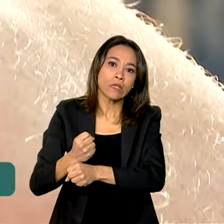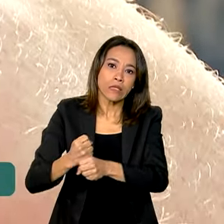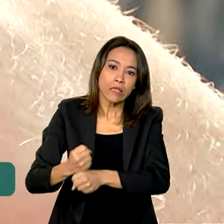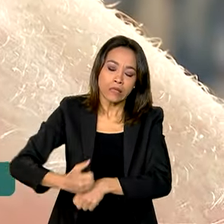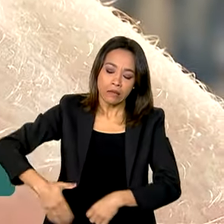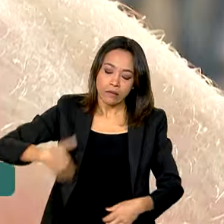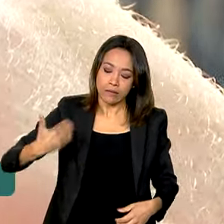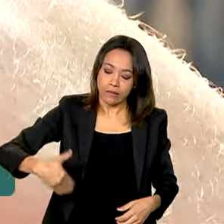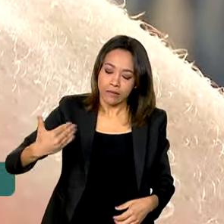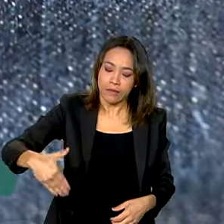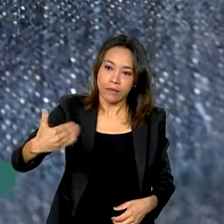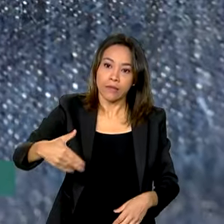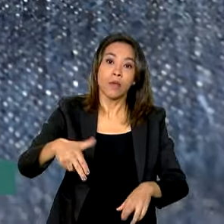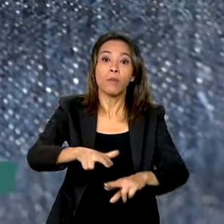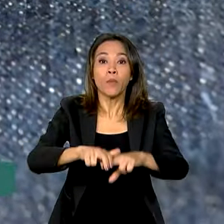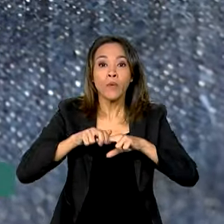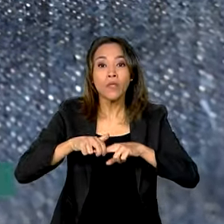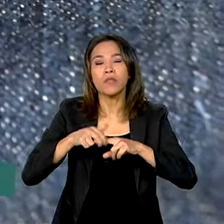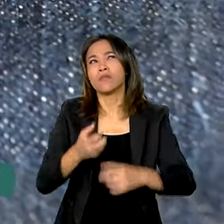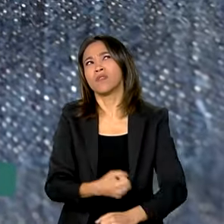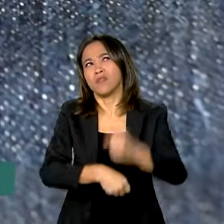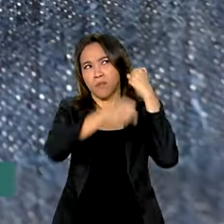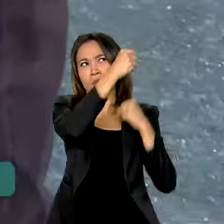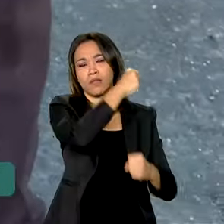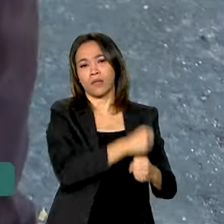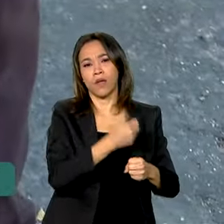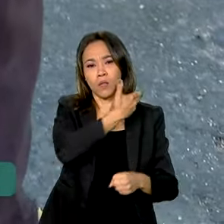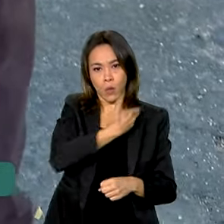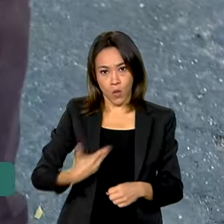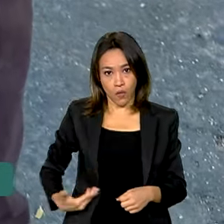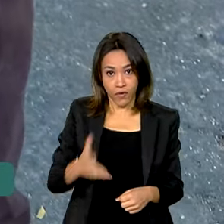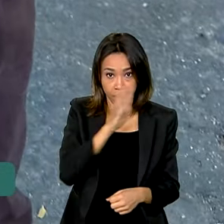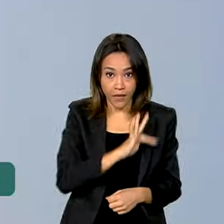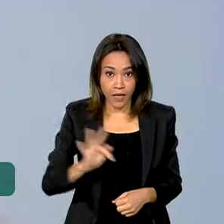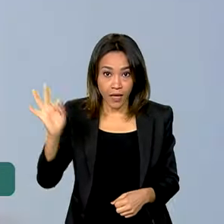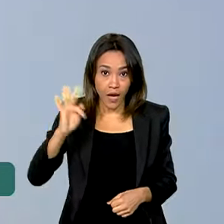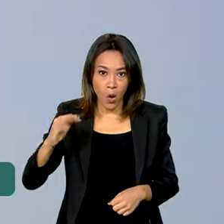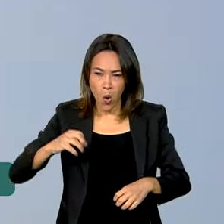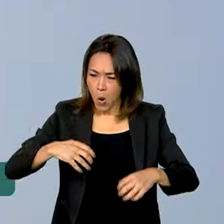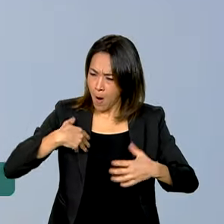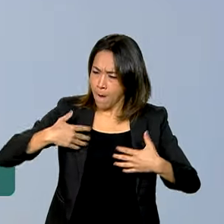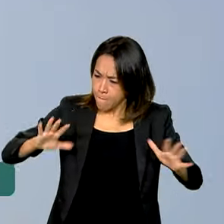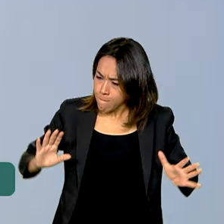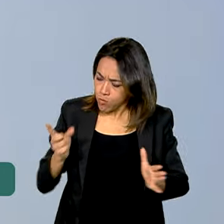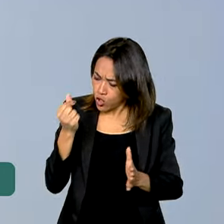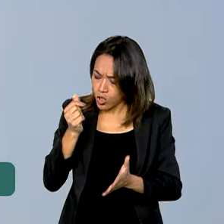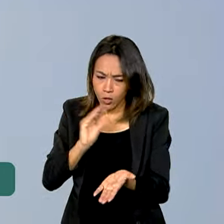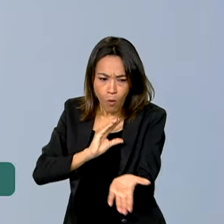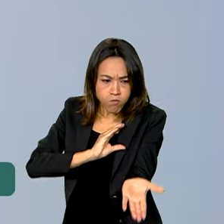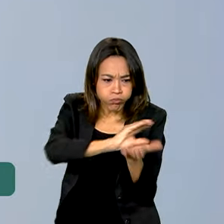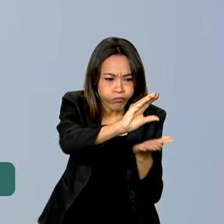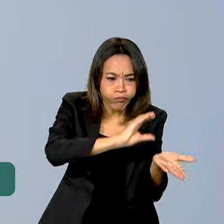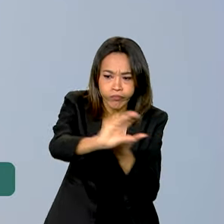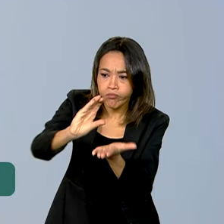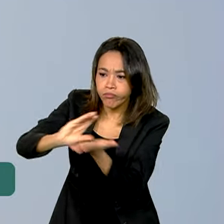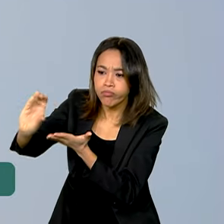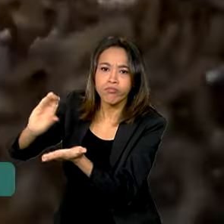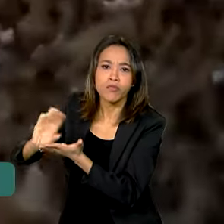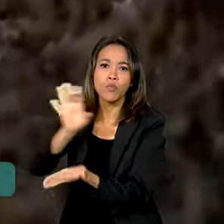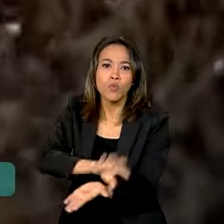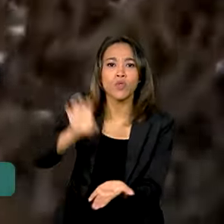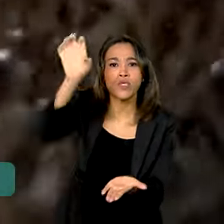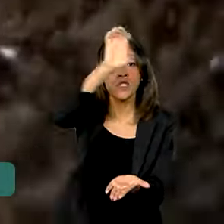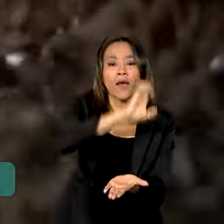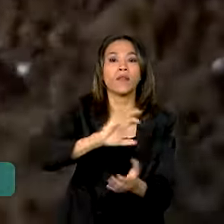Por isso, desde o ano passado, o governo federal intensificou os investimentos em estratégias de